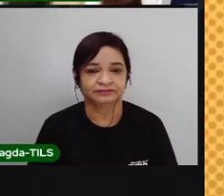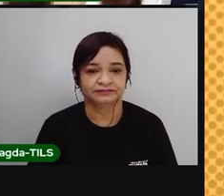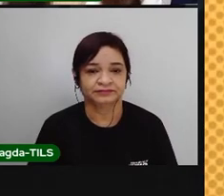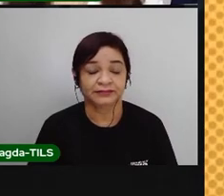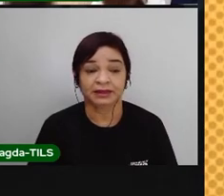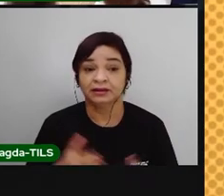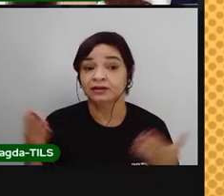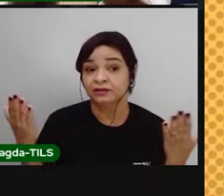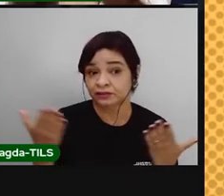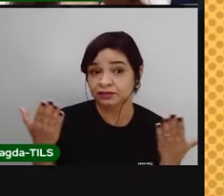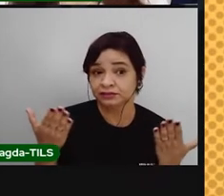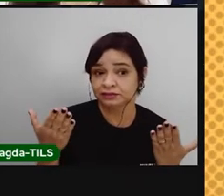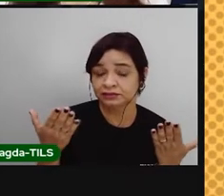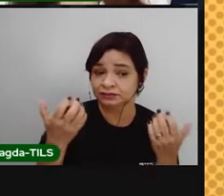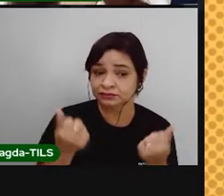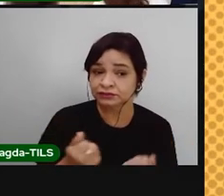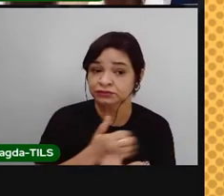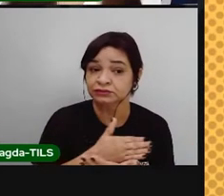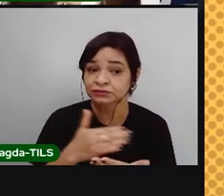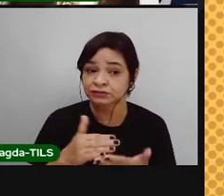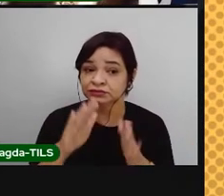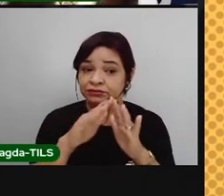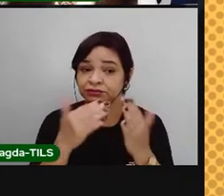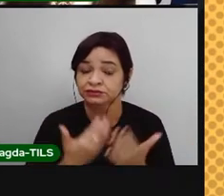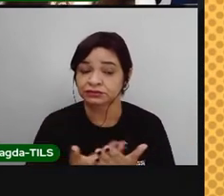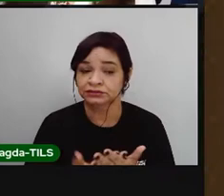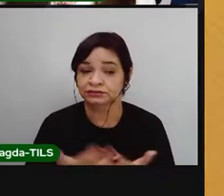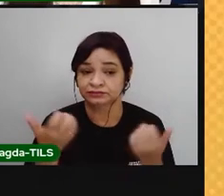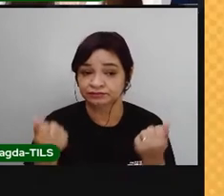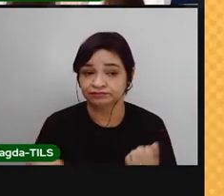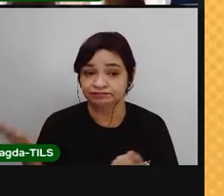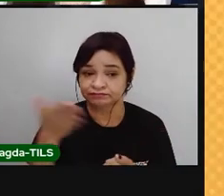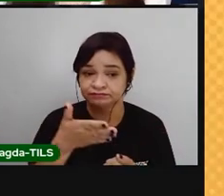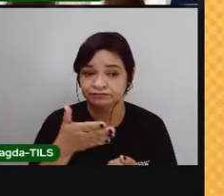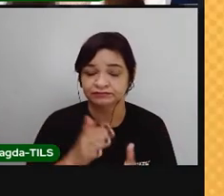E agora a gente vai continuar os nossos estudos. Vamos lá, então!